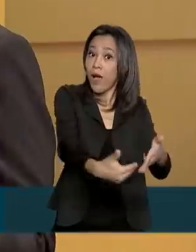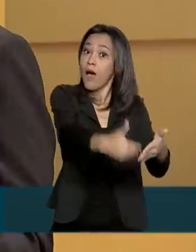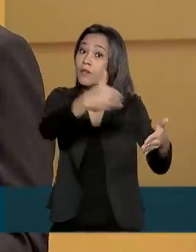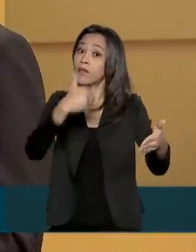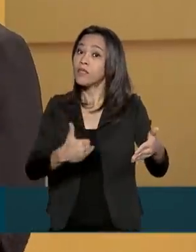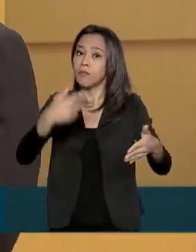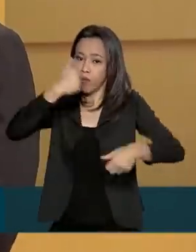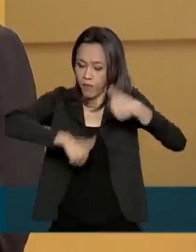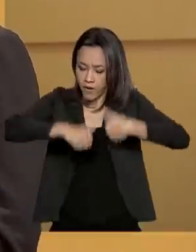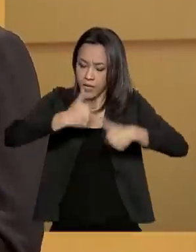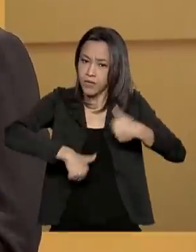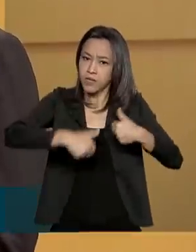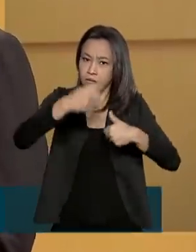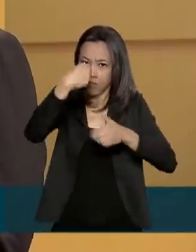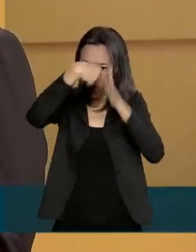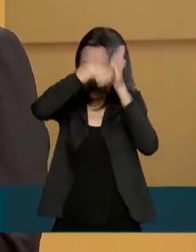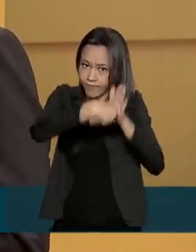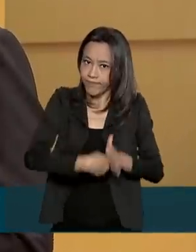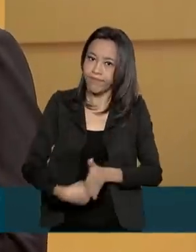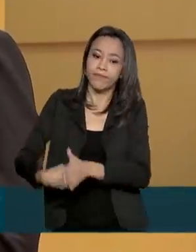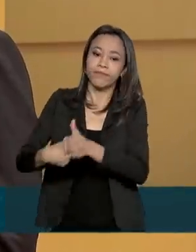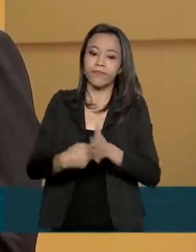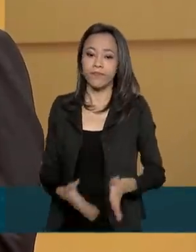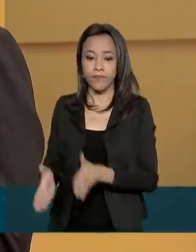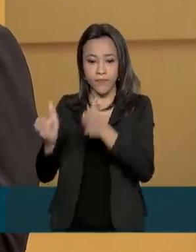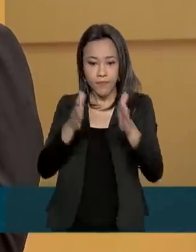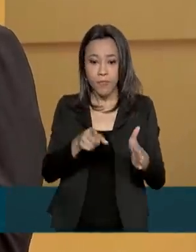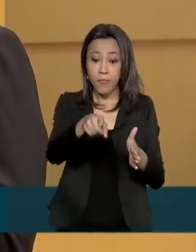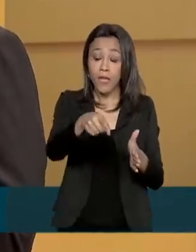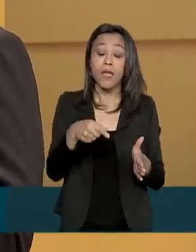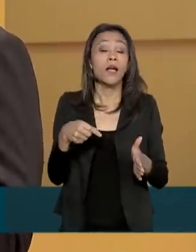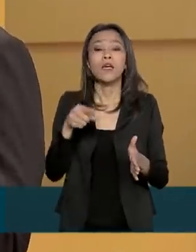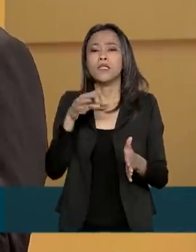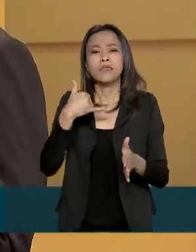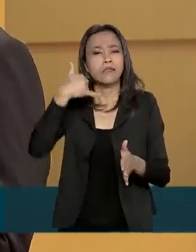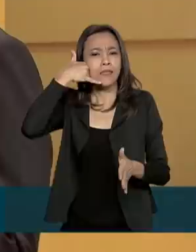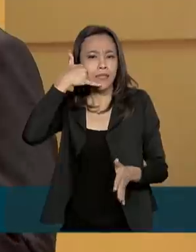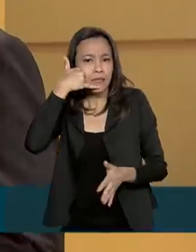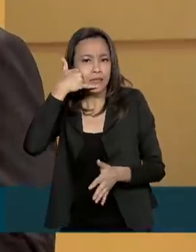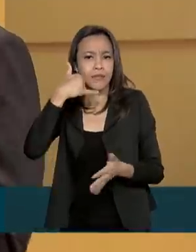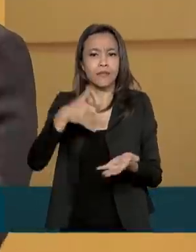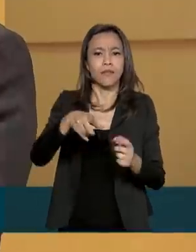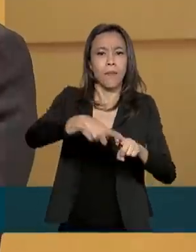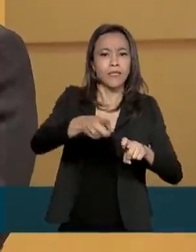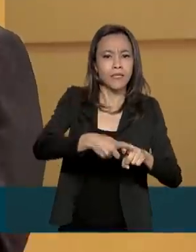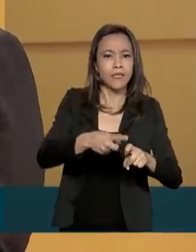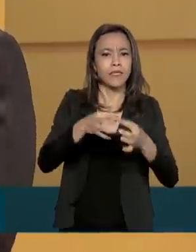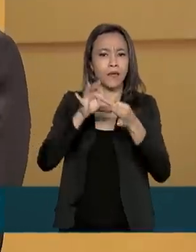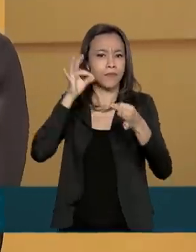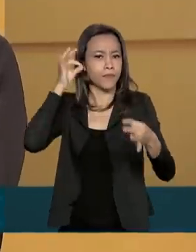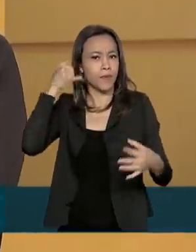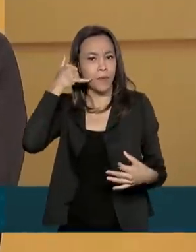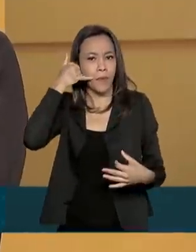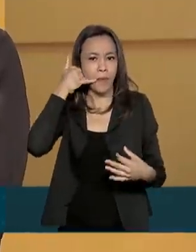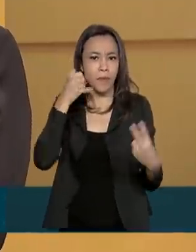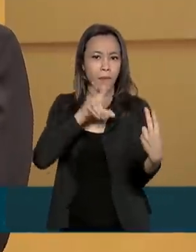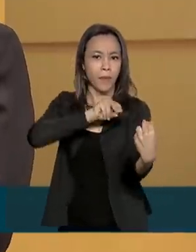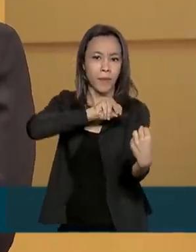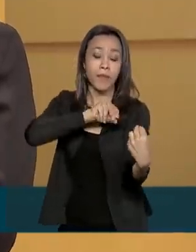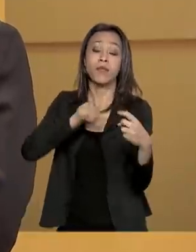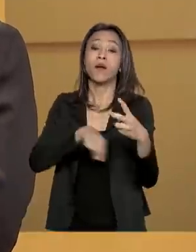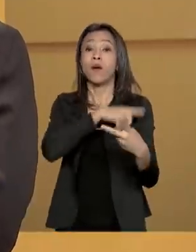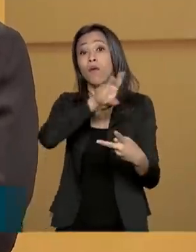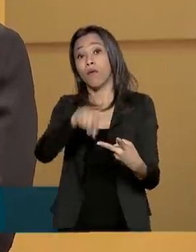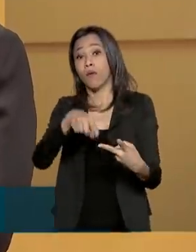Todas essas ferramentas, seja inteligência artificial, telemedicina, ou o desenvolvimento de tecnologias para aplicação dentro dos